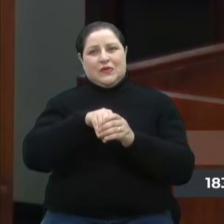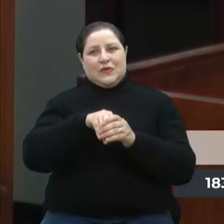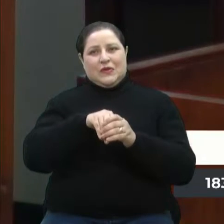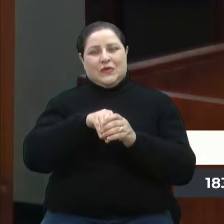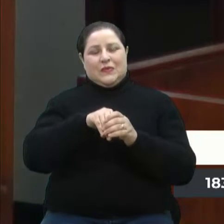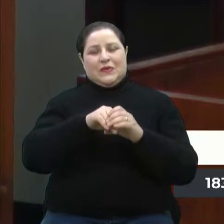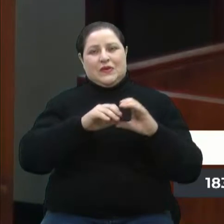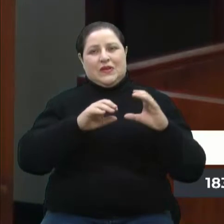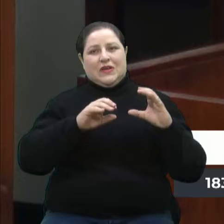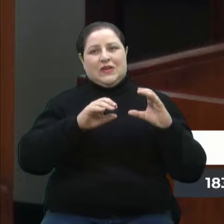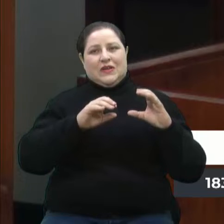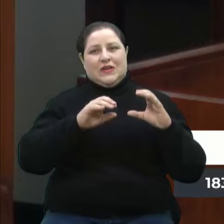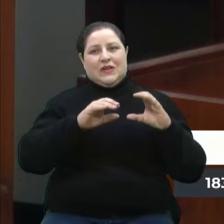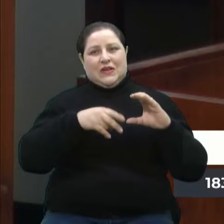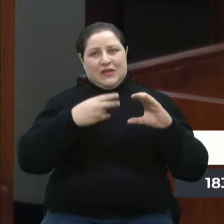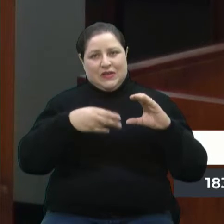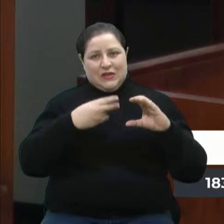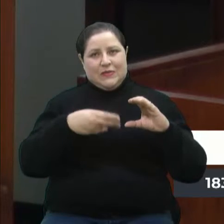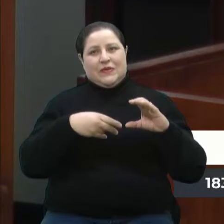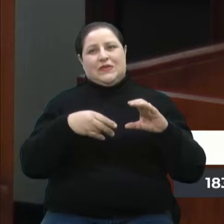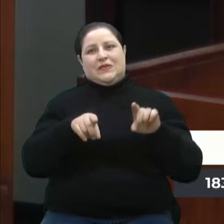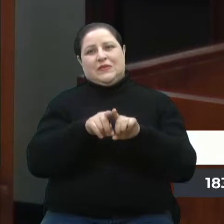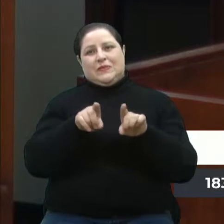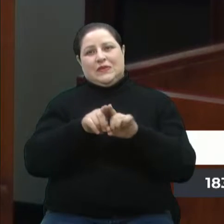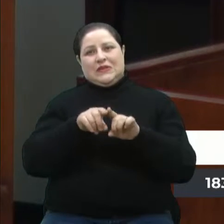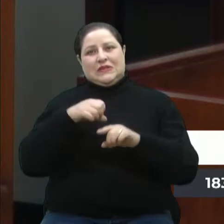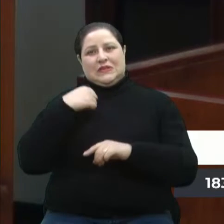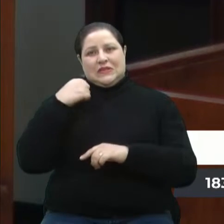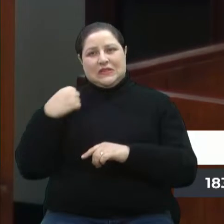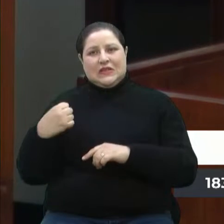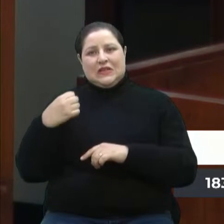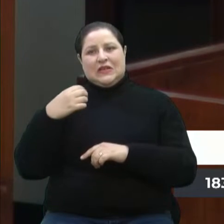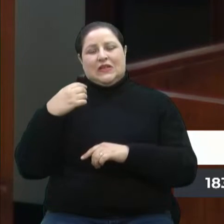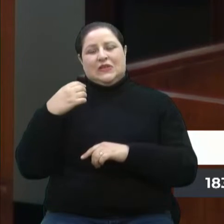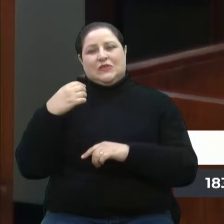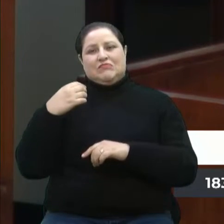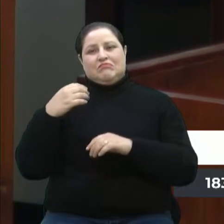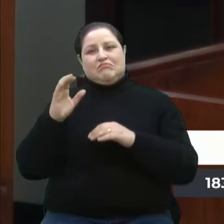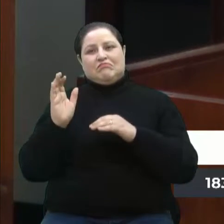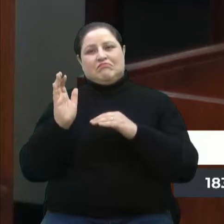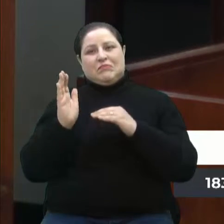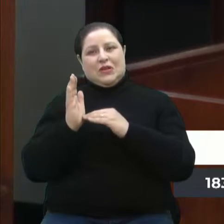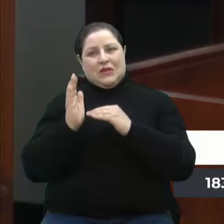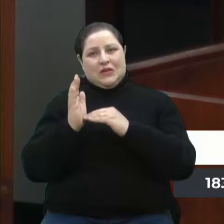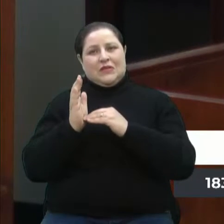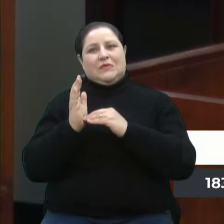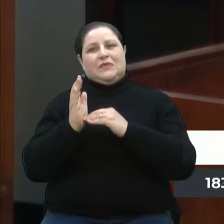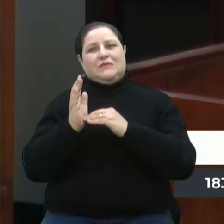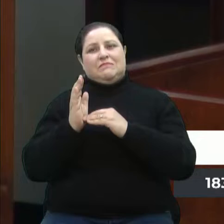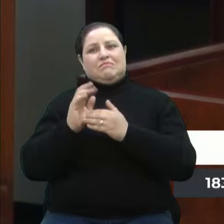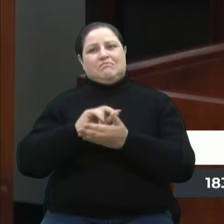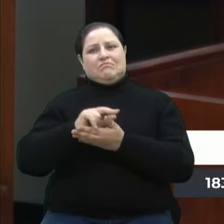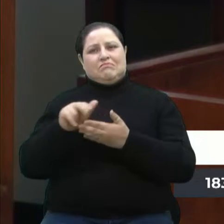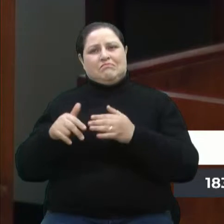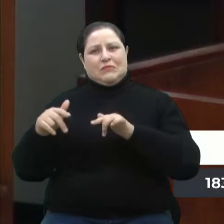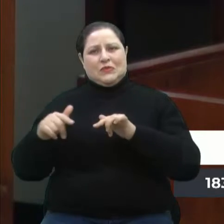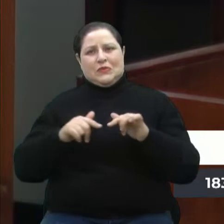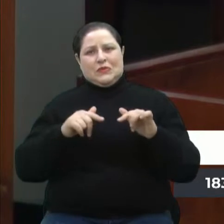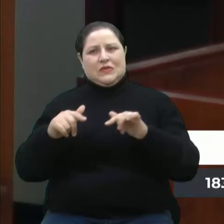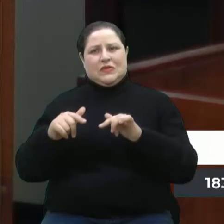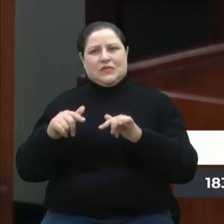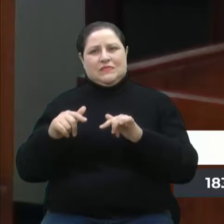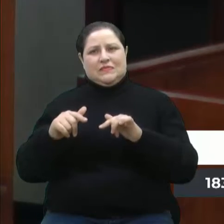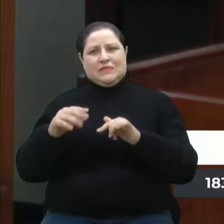na Câmara, no Senado e também nos tribunais de contas. Importante destacar que esse evento reuniu mais de 100 pessoas de